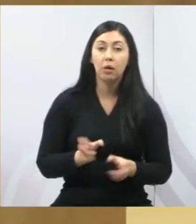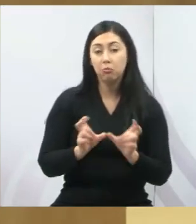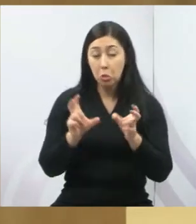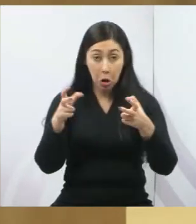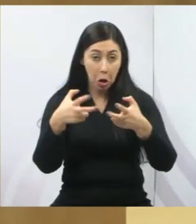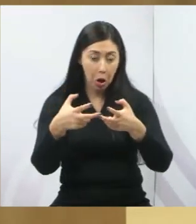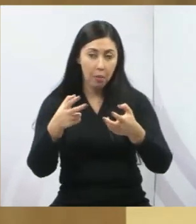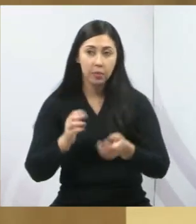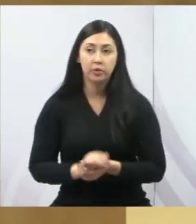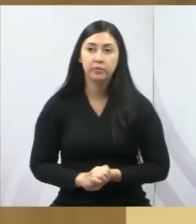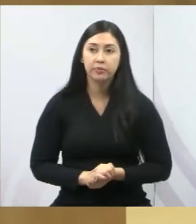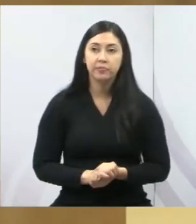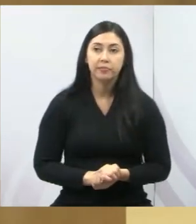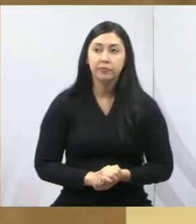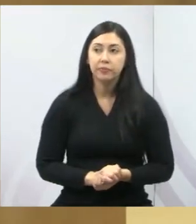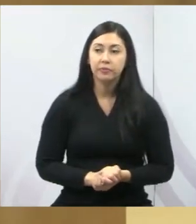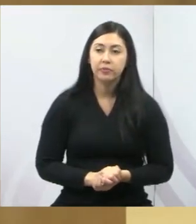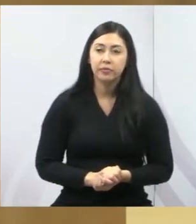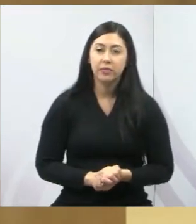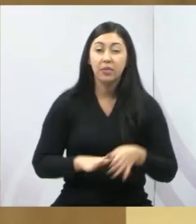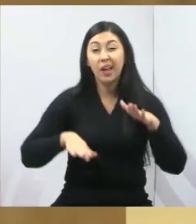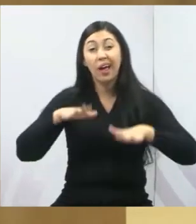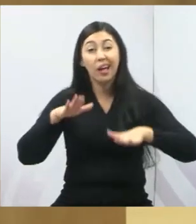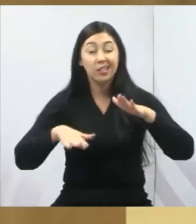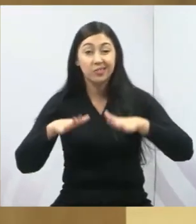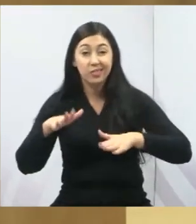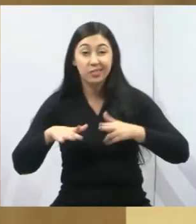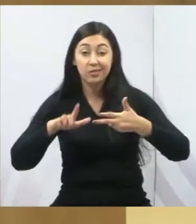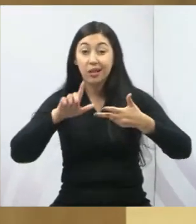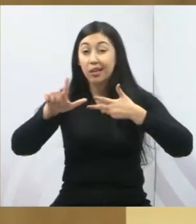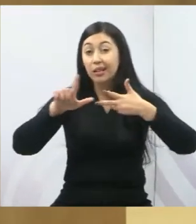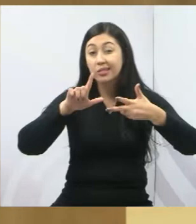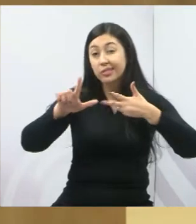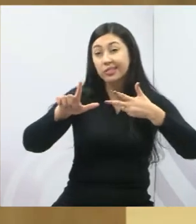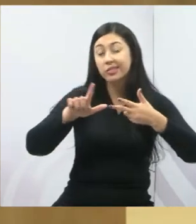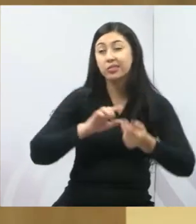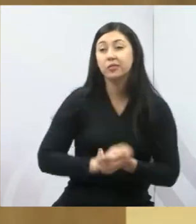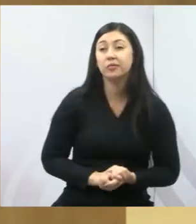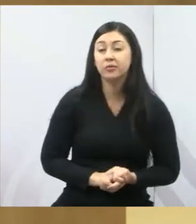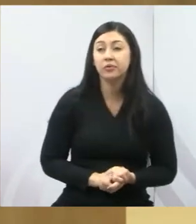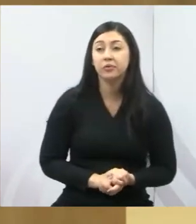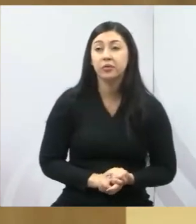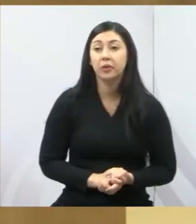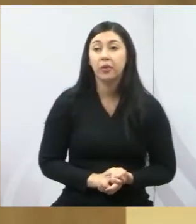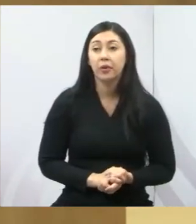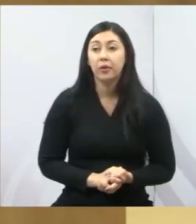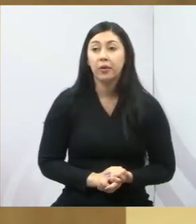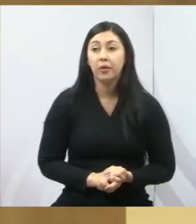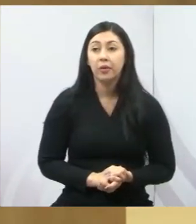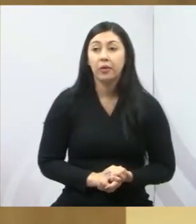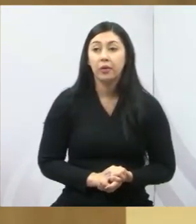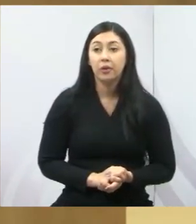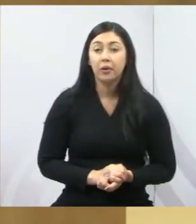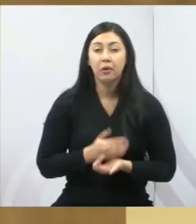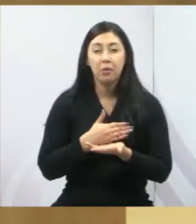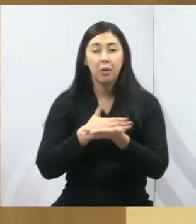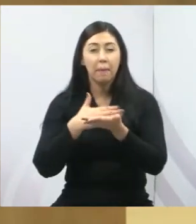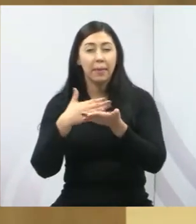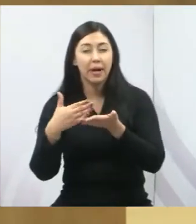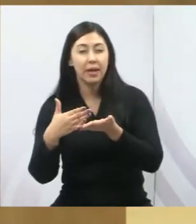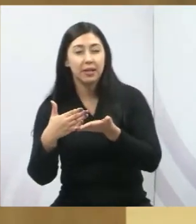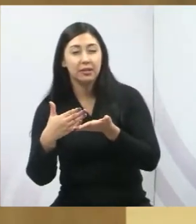municipal, é que muitas vezes o poder legislativo, ele passa a ser uma caixa de ressonância do poder